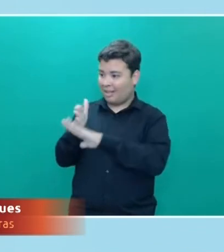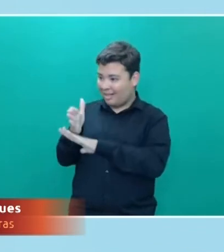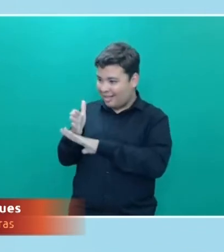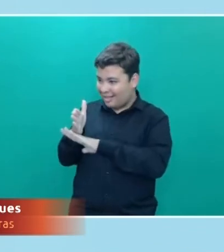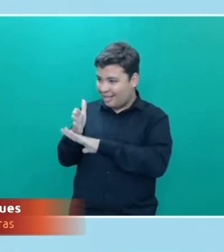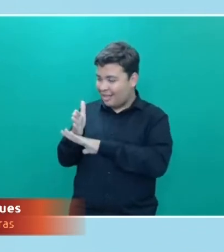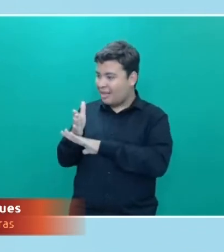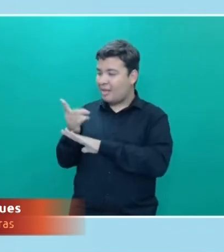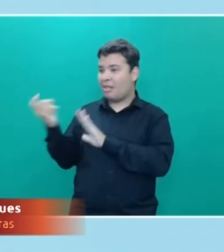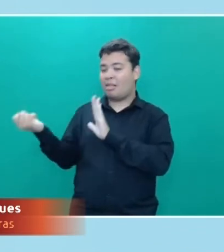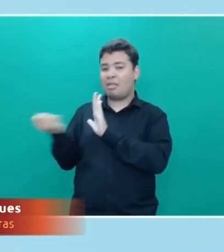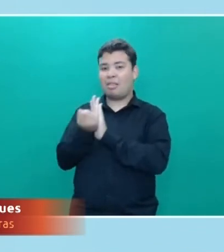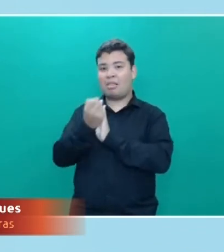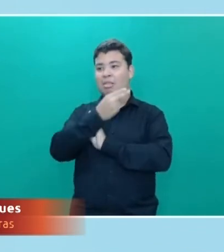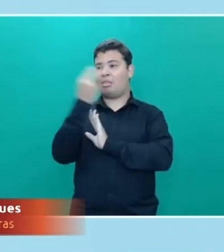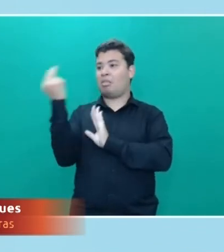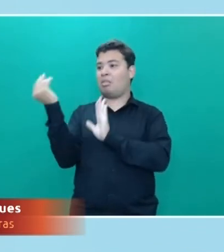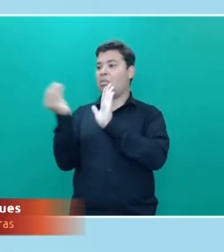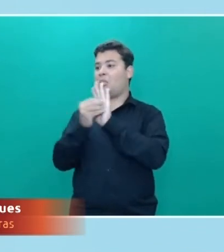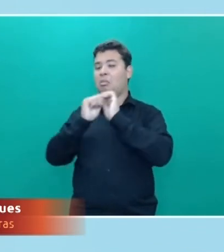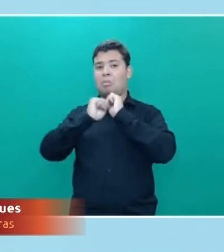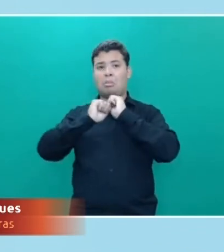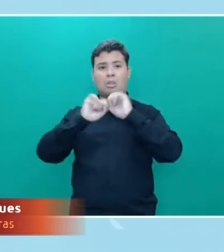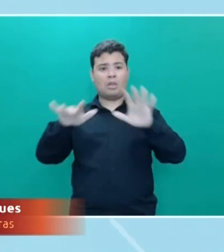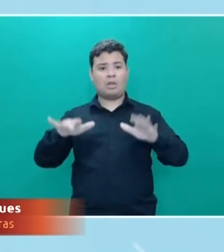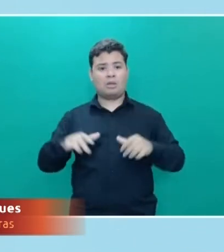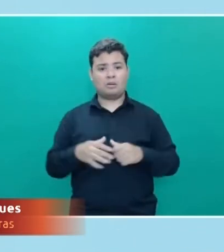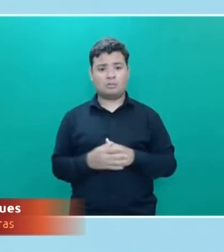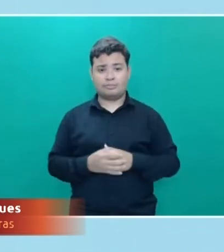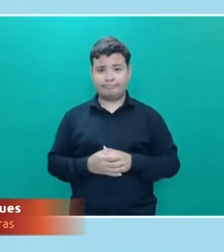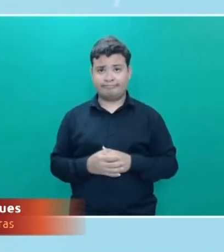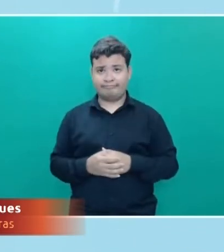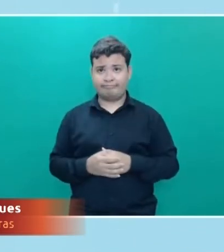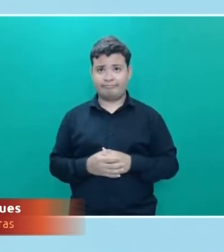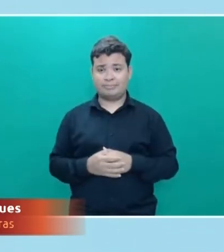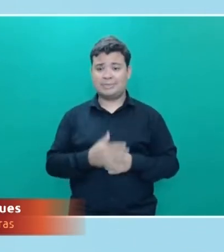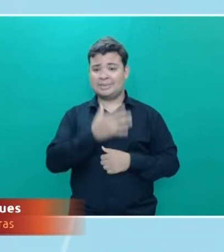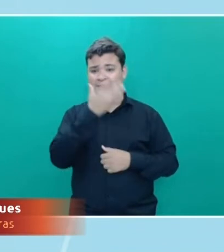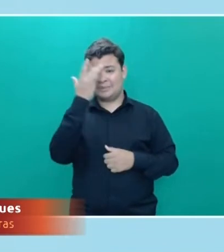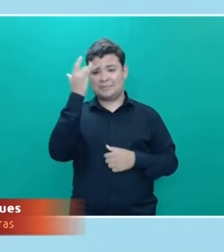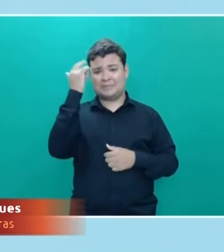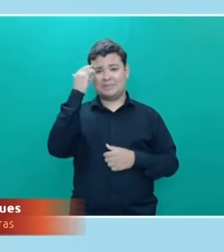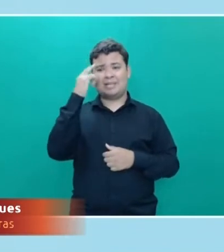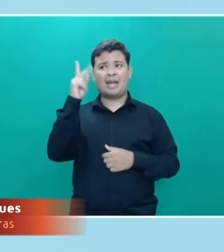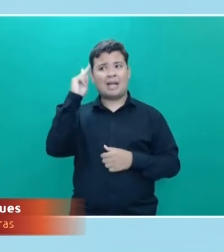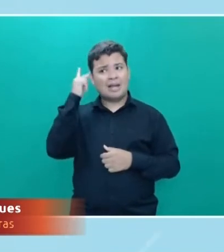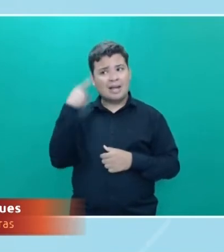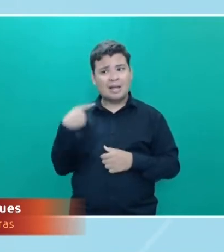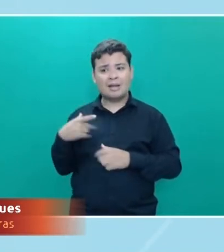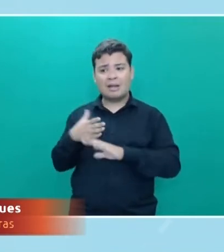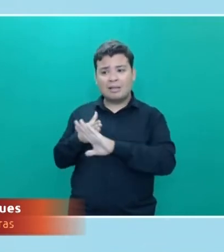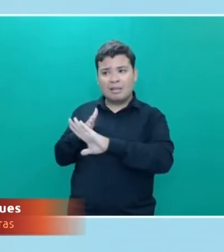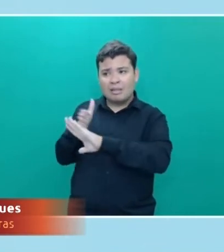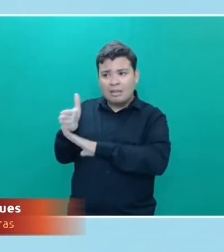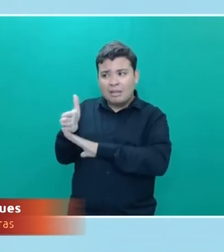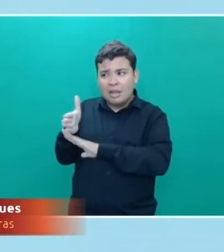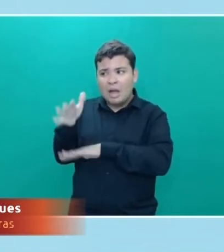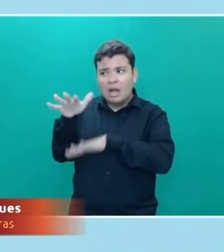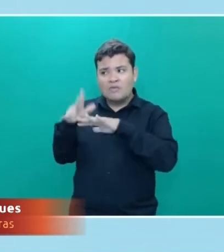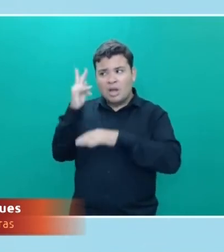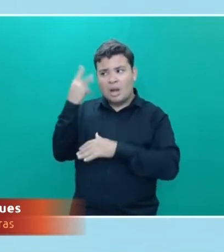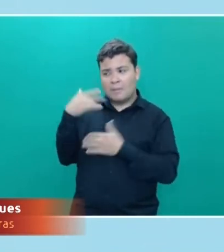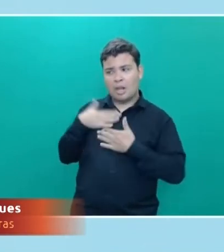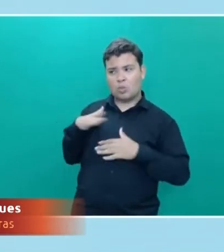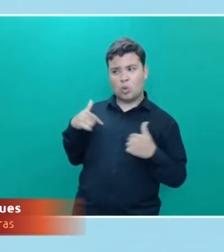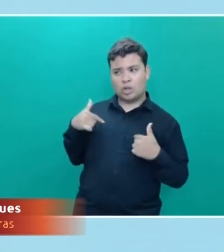Então, as pessoas ficaram com medo de utilizar o Orkut. Não, espera aí, eu vou entrar no perfil da Camila, às vezes a Camila não gosta muito de mim e ela